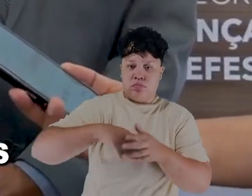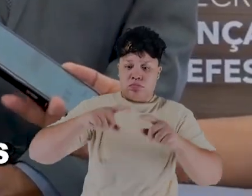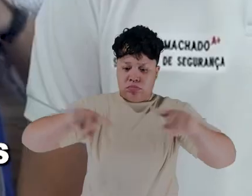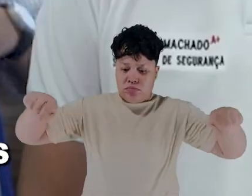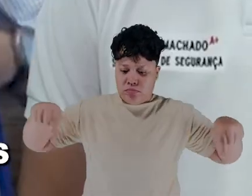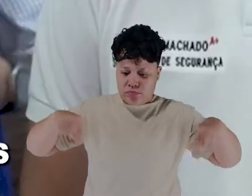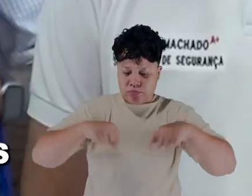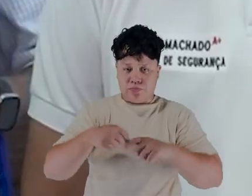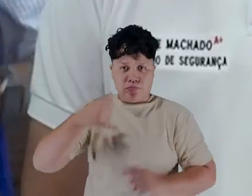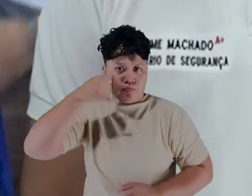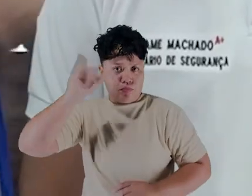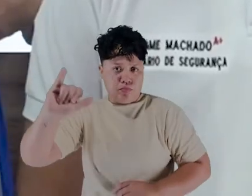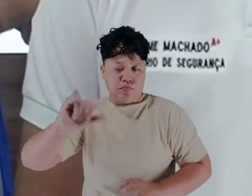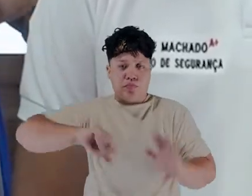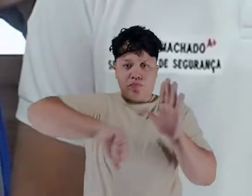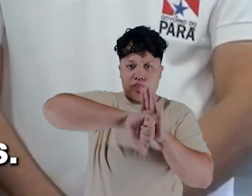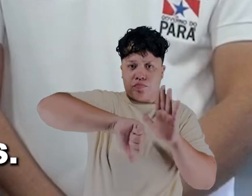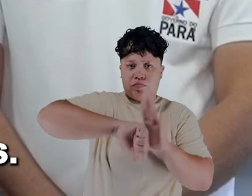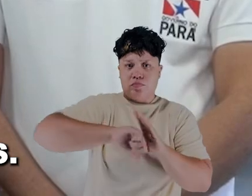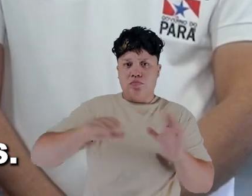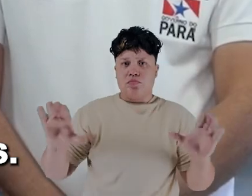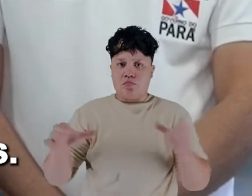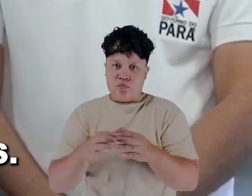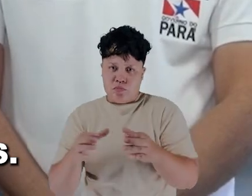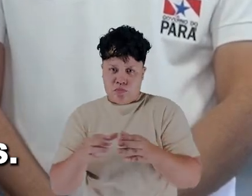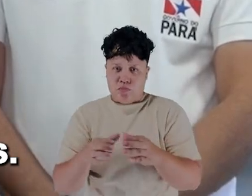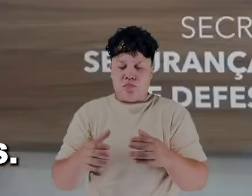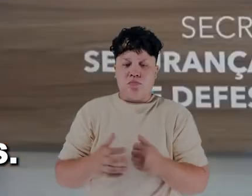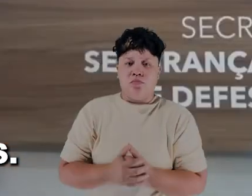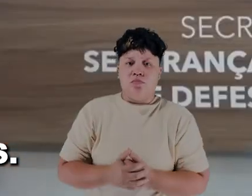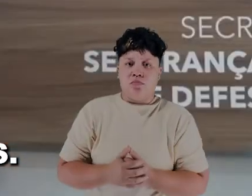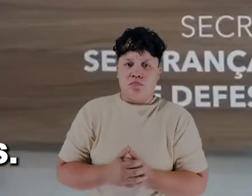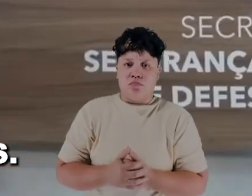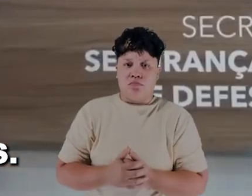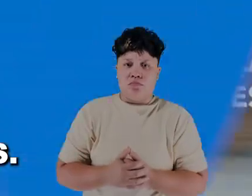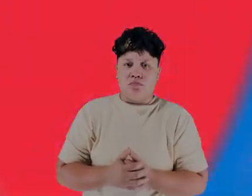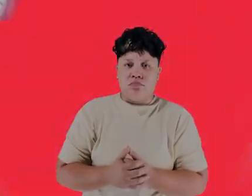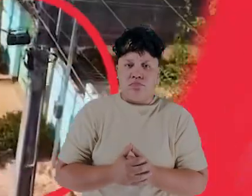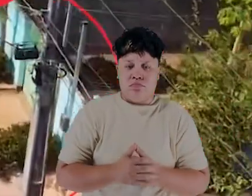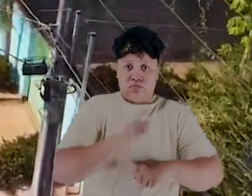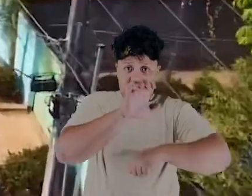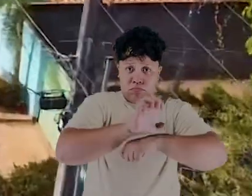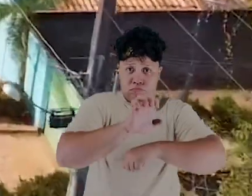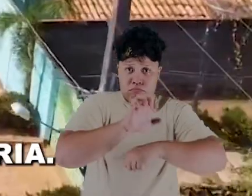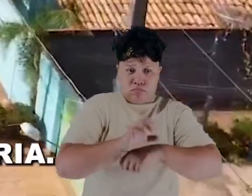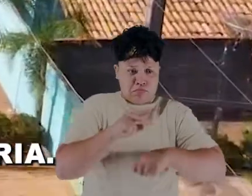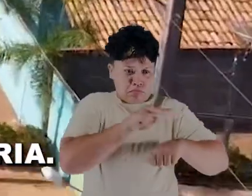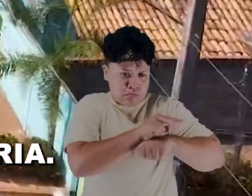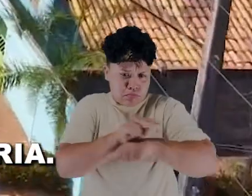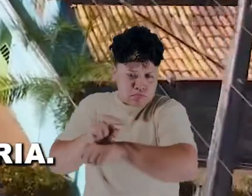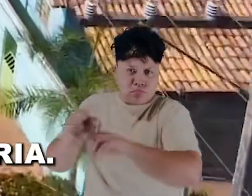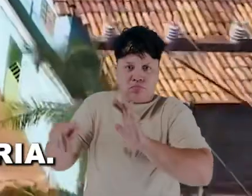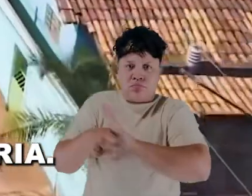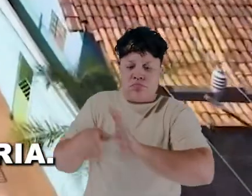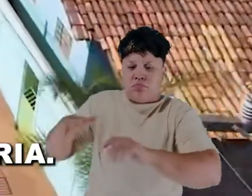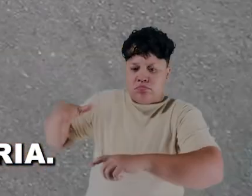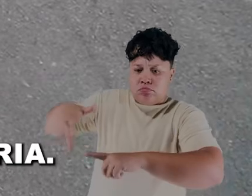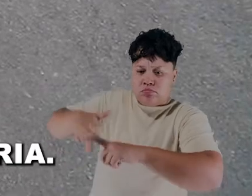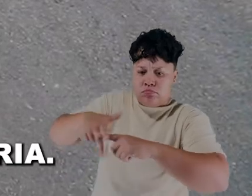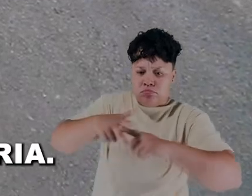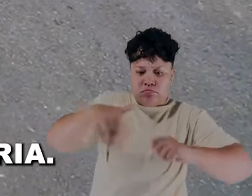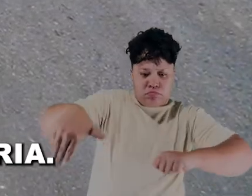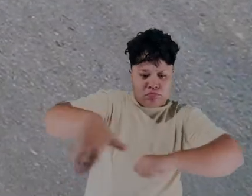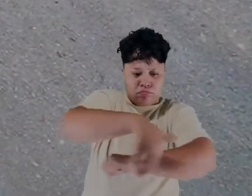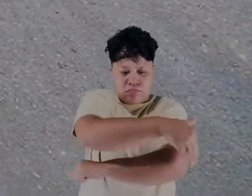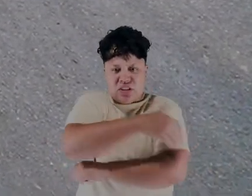de futebol com ações para evitar crimes praticados por grupos organizados. Estado acompanha avanço de obras de asfalto